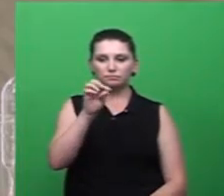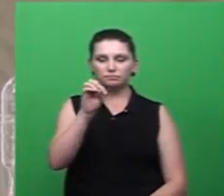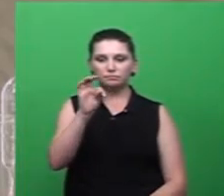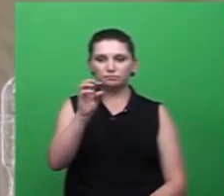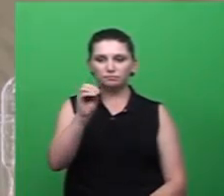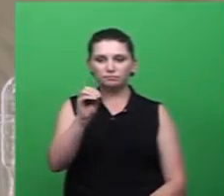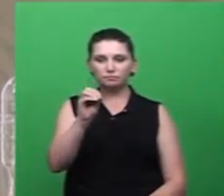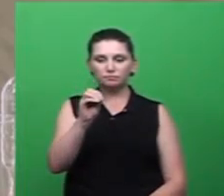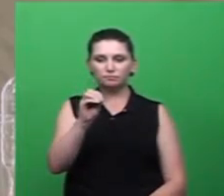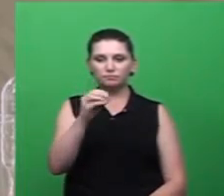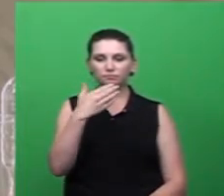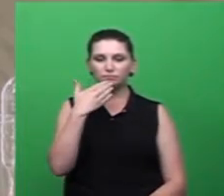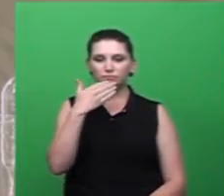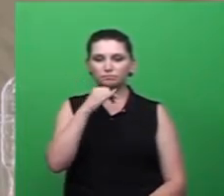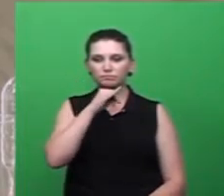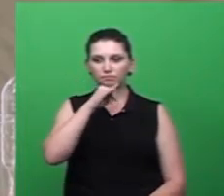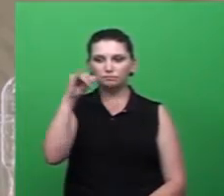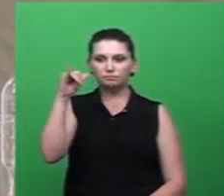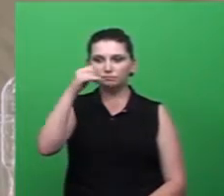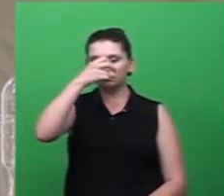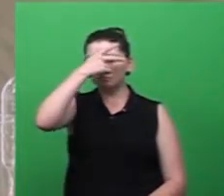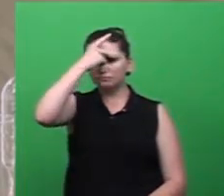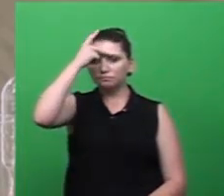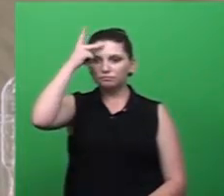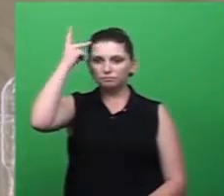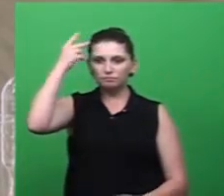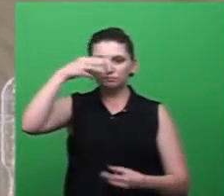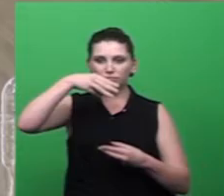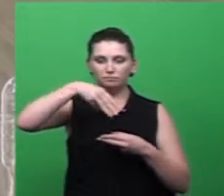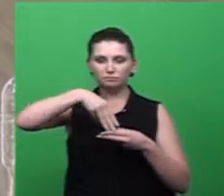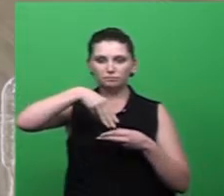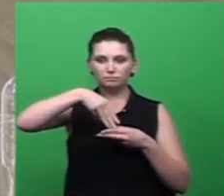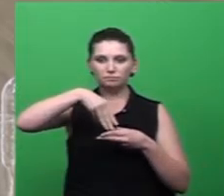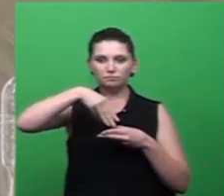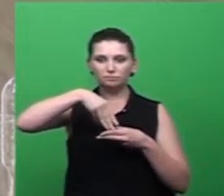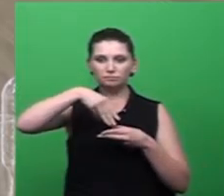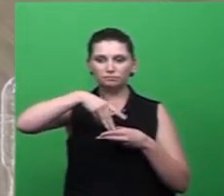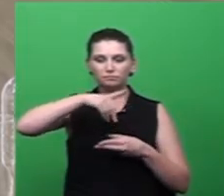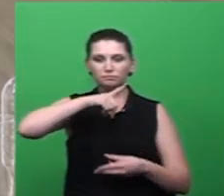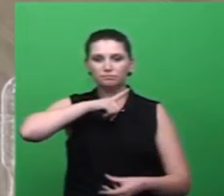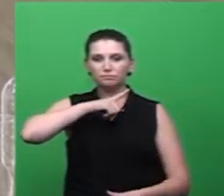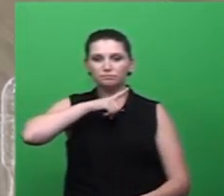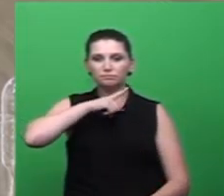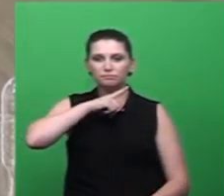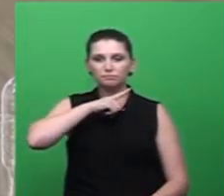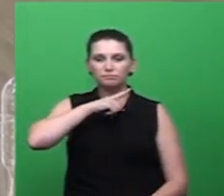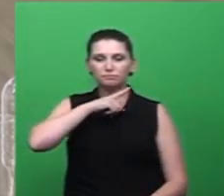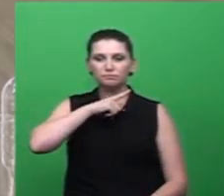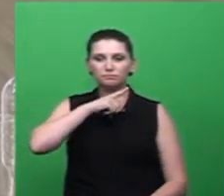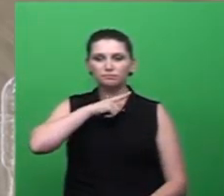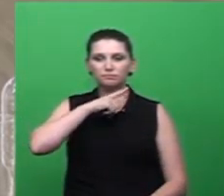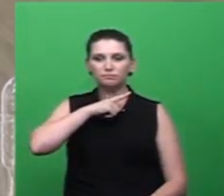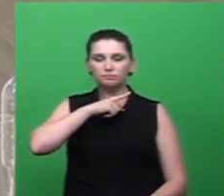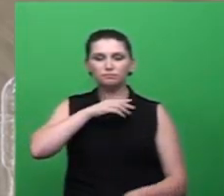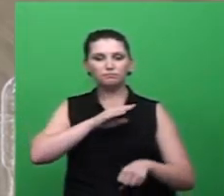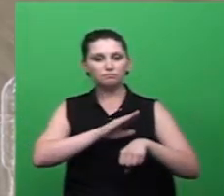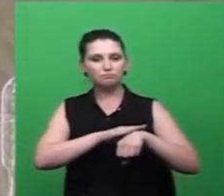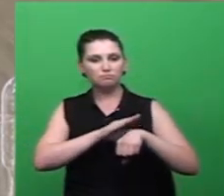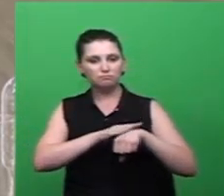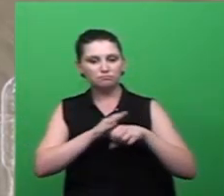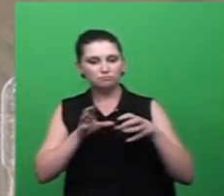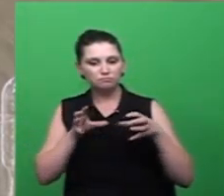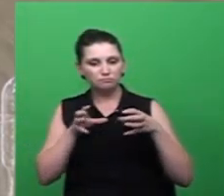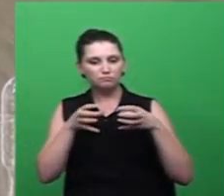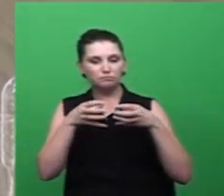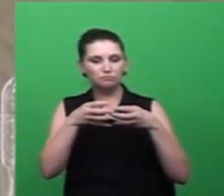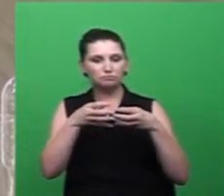Assunto, pedido de informação ao chefe do Poder Executivo Municipal acerca da existência de previsão para o mutirão